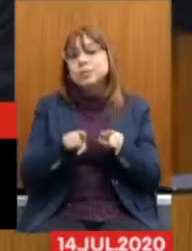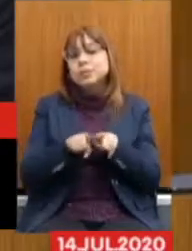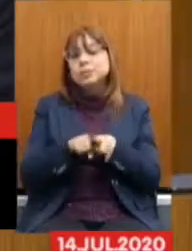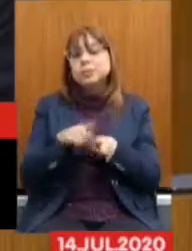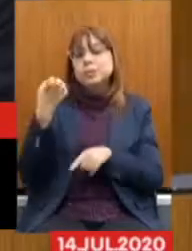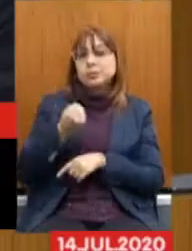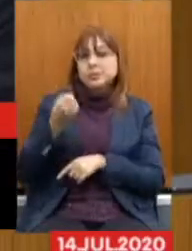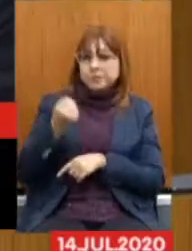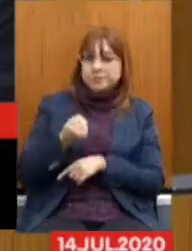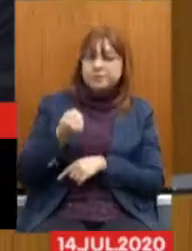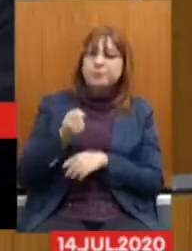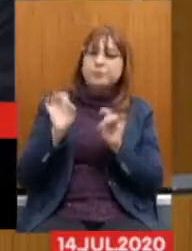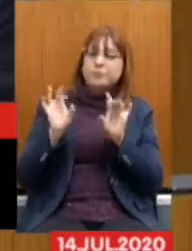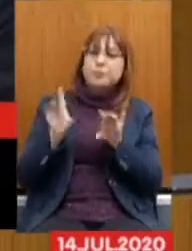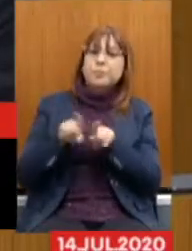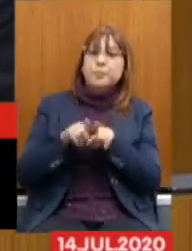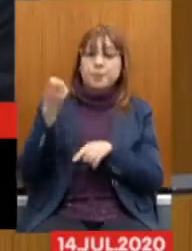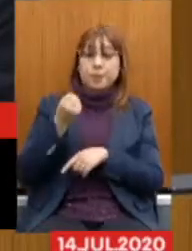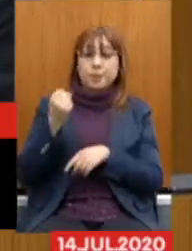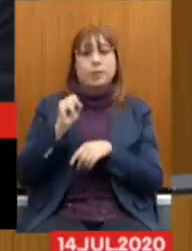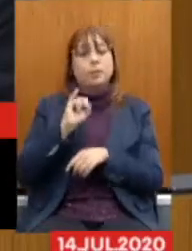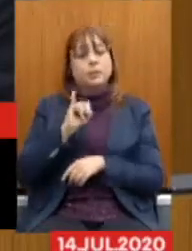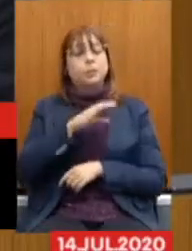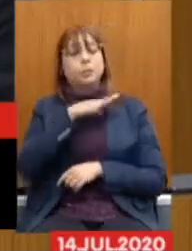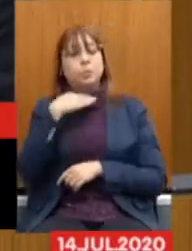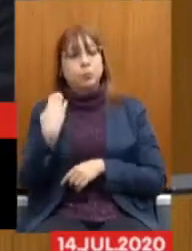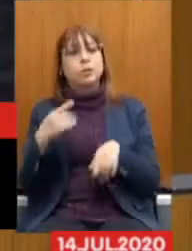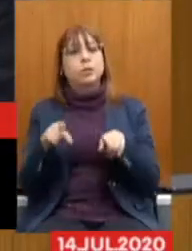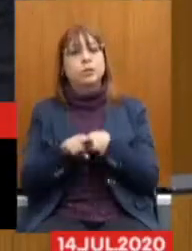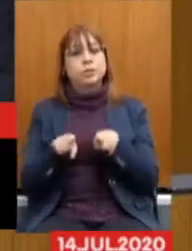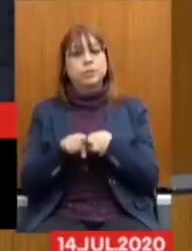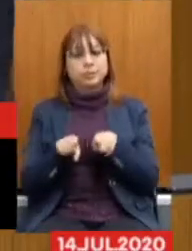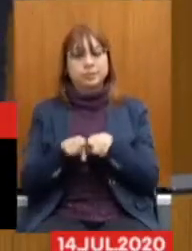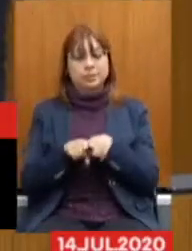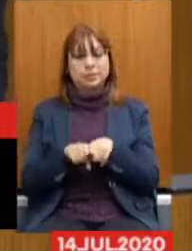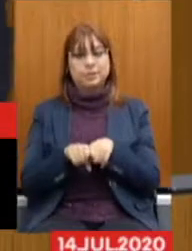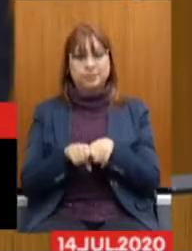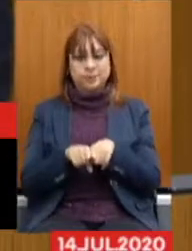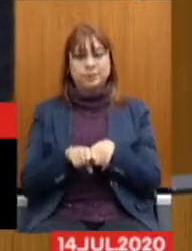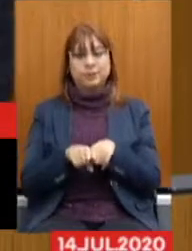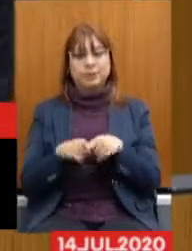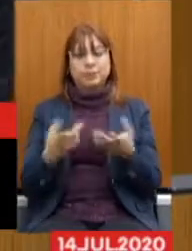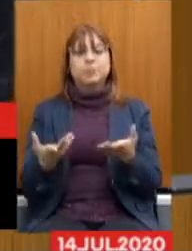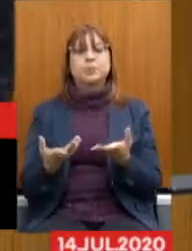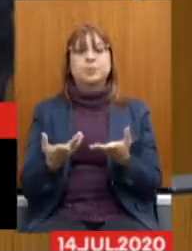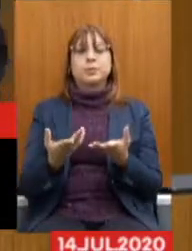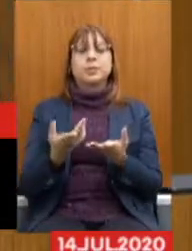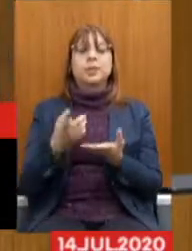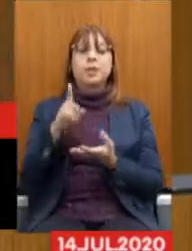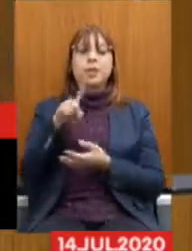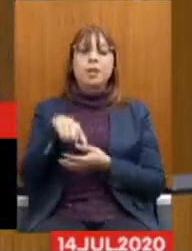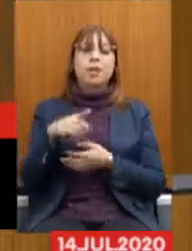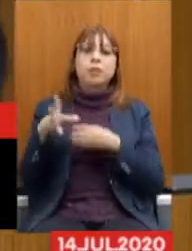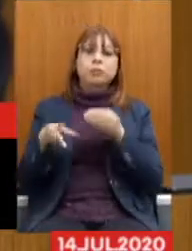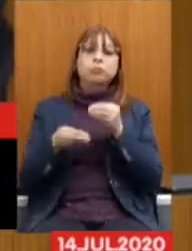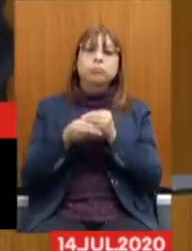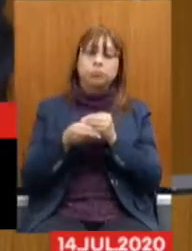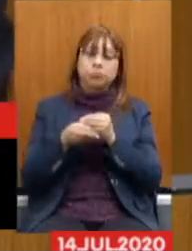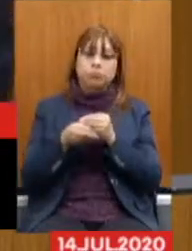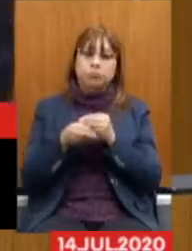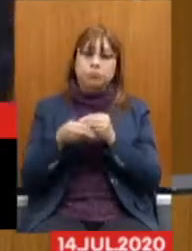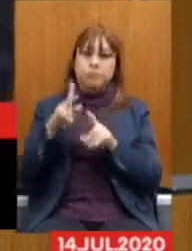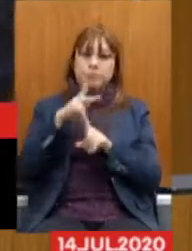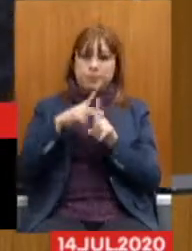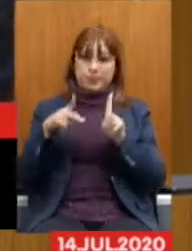pensão por morte e, por fim, a migração para o regime de previdência complementar. Sem